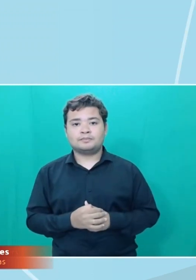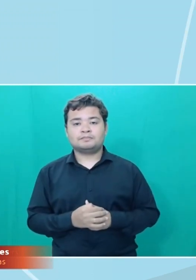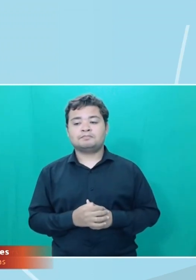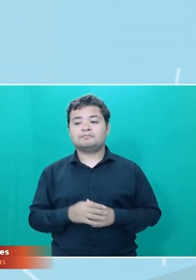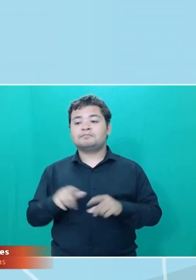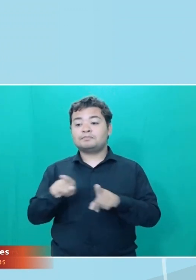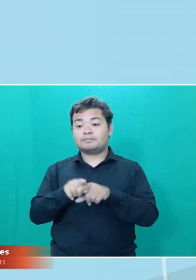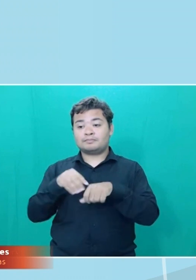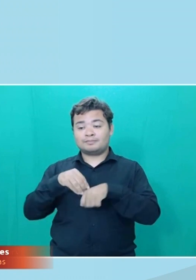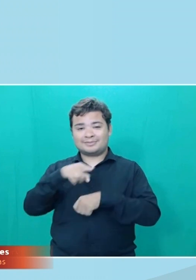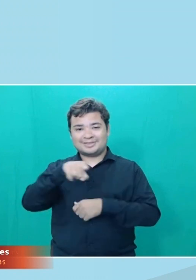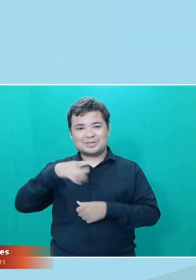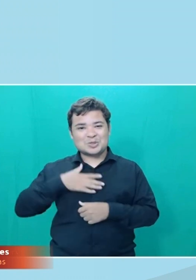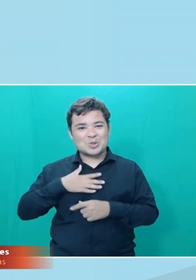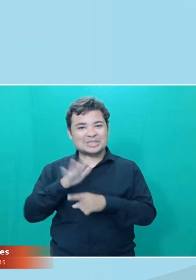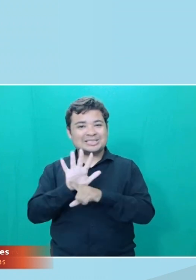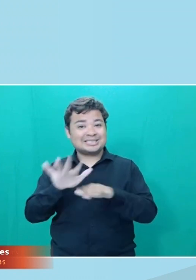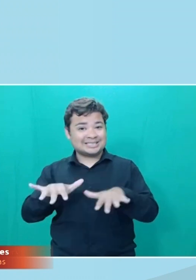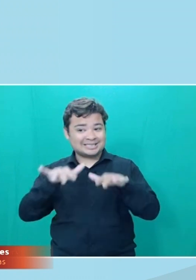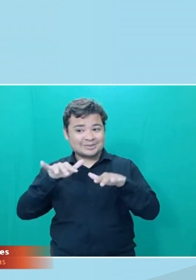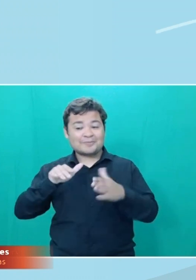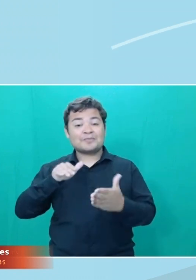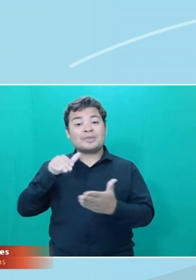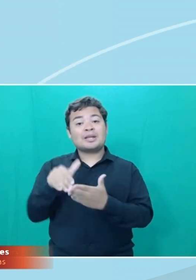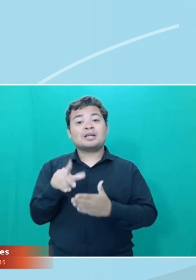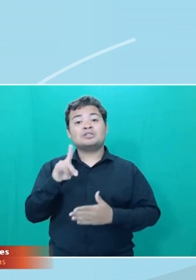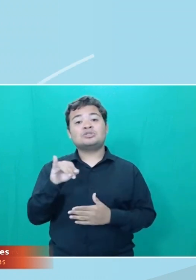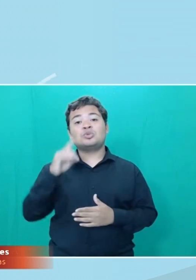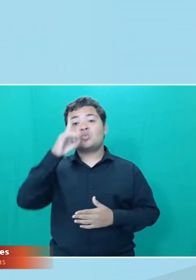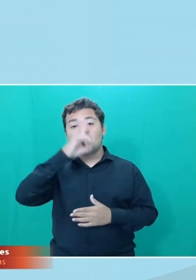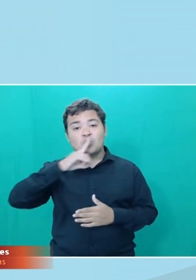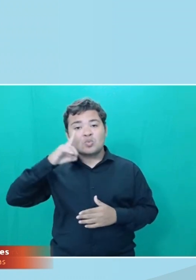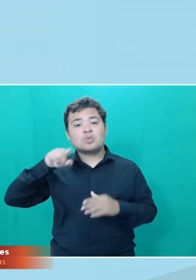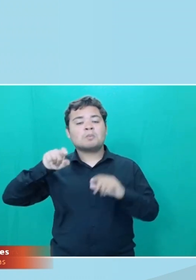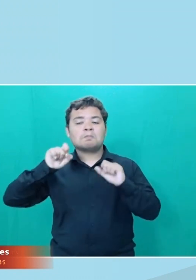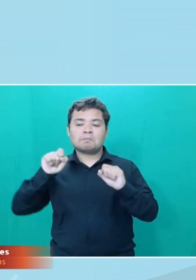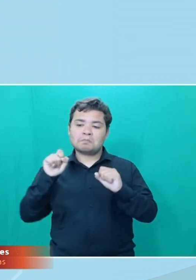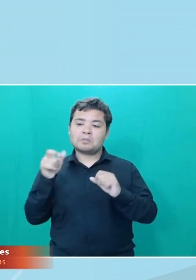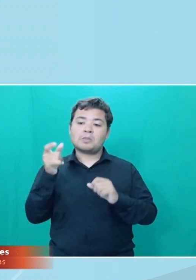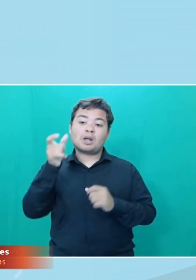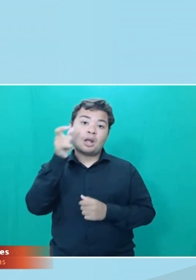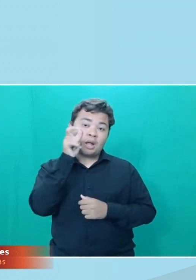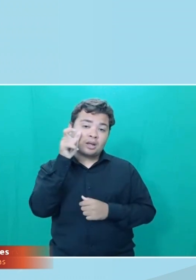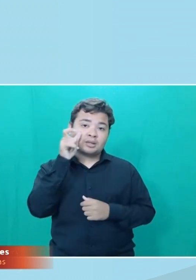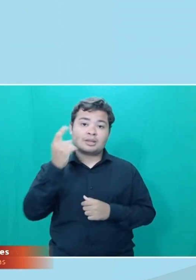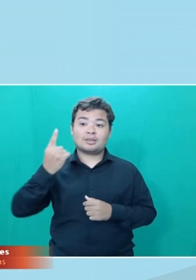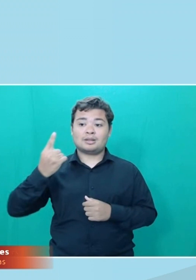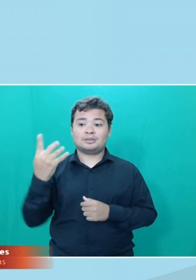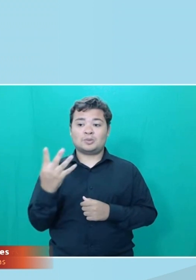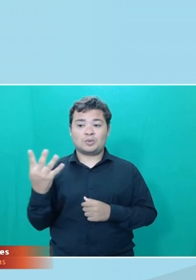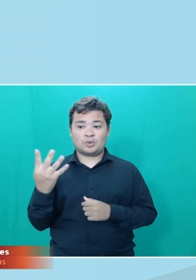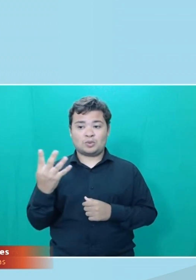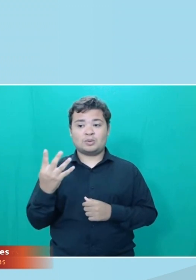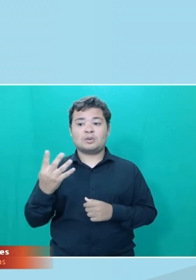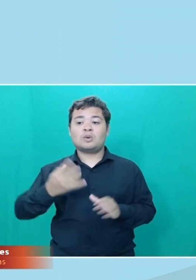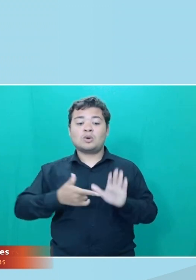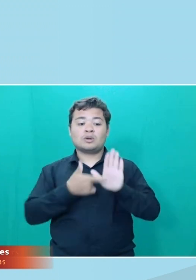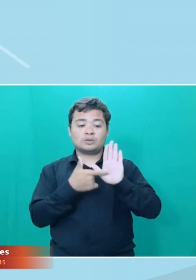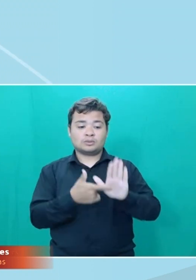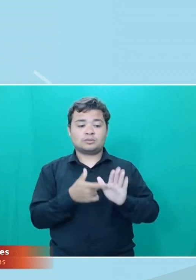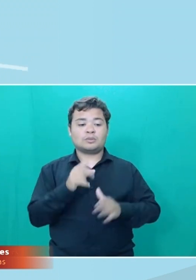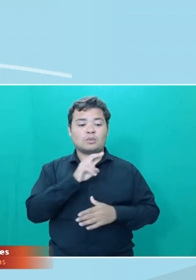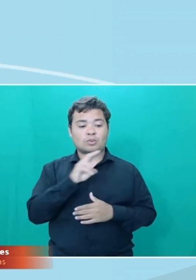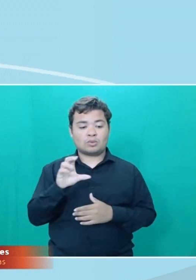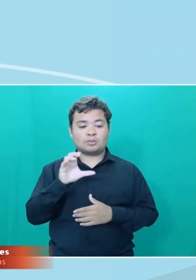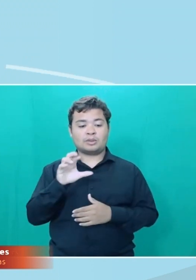dica para quem gosta de cinema. Até domingo, você pode conferir a 14ª Mostra que se chama Crash,